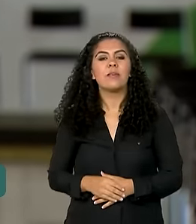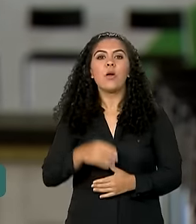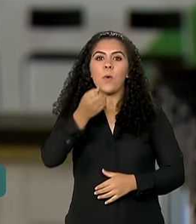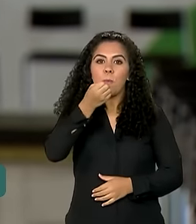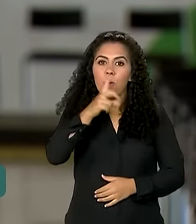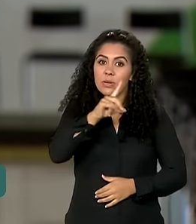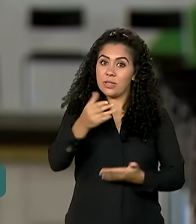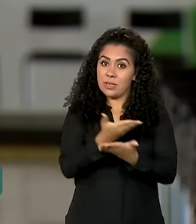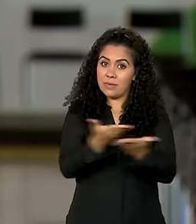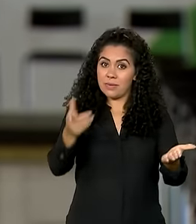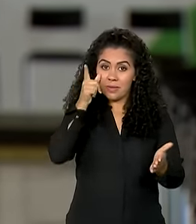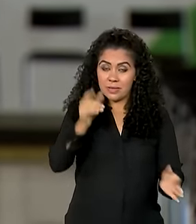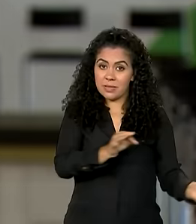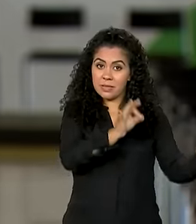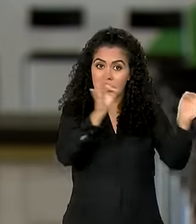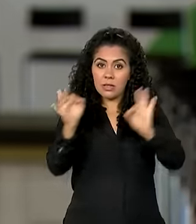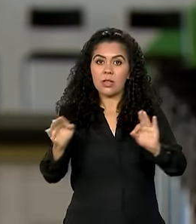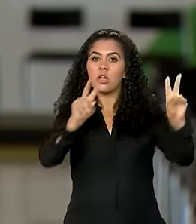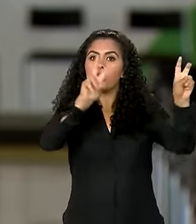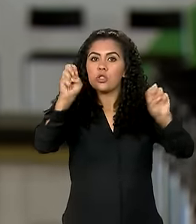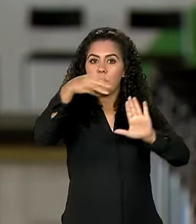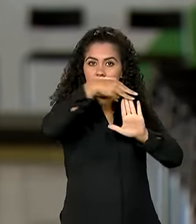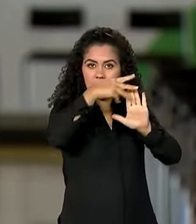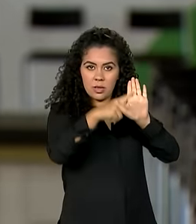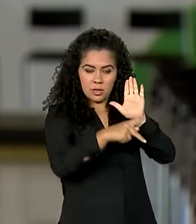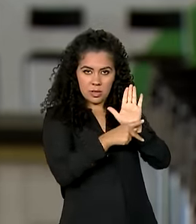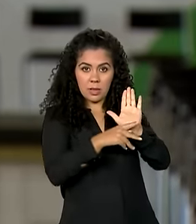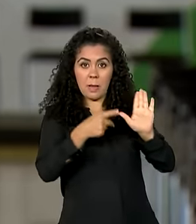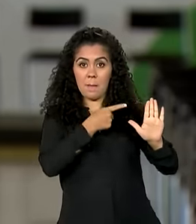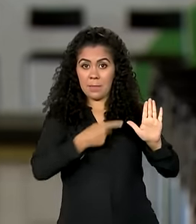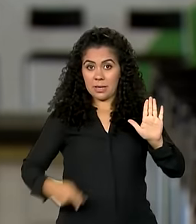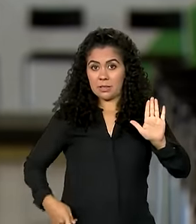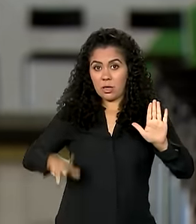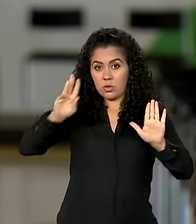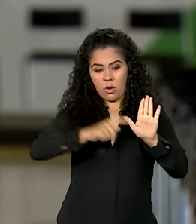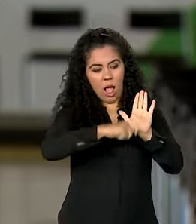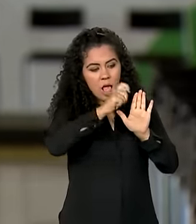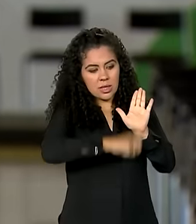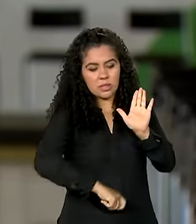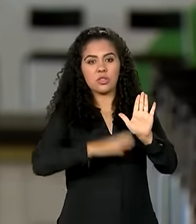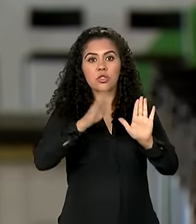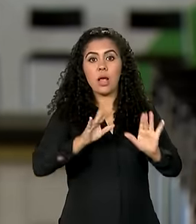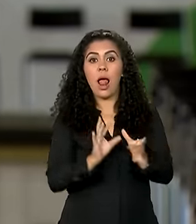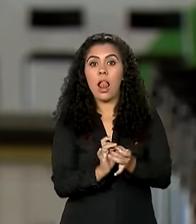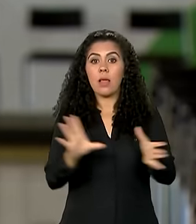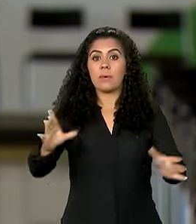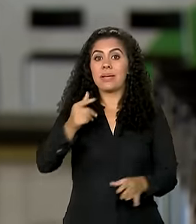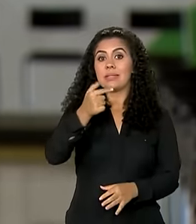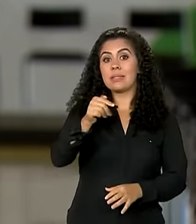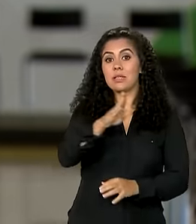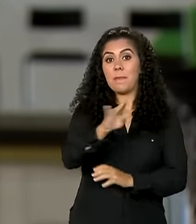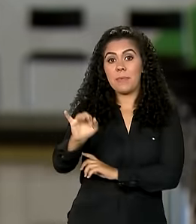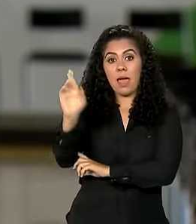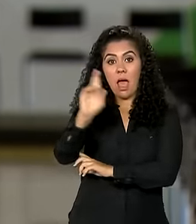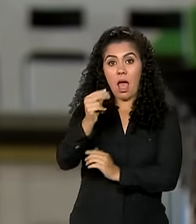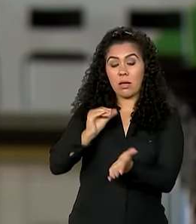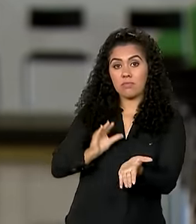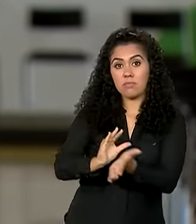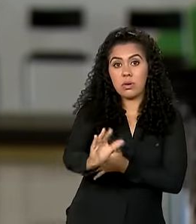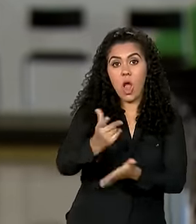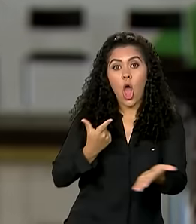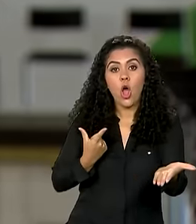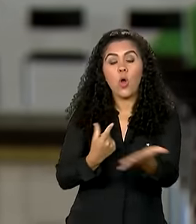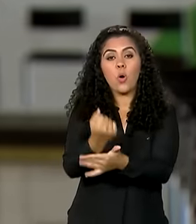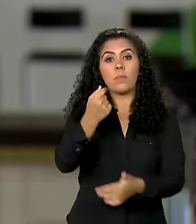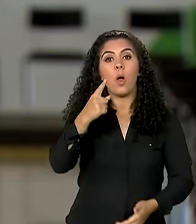dia a todos. A medida provisória assinada pelo presidente Lula libera mais de 7 bilhões de reais para a compra de até um